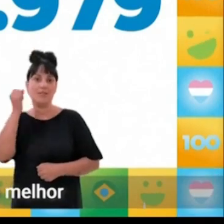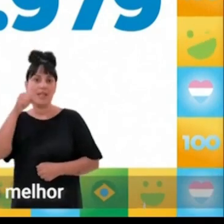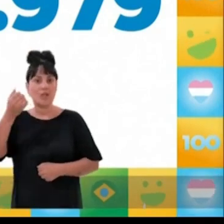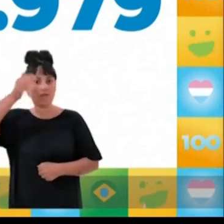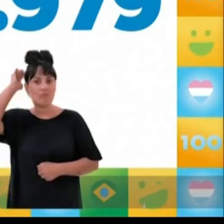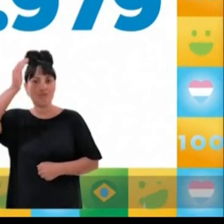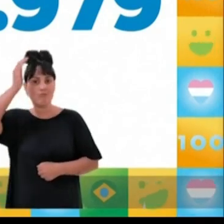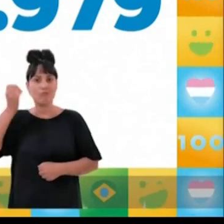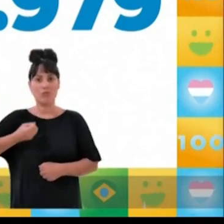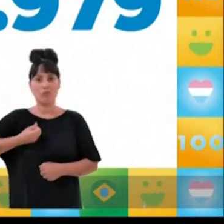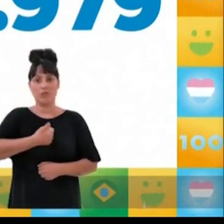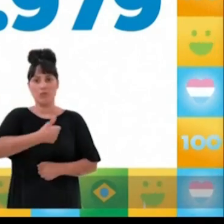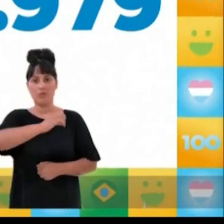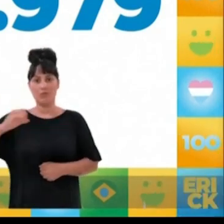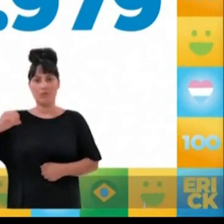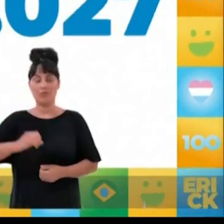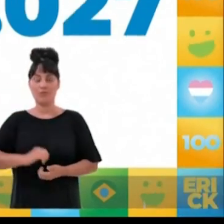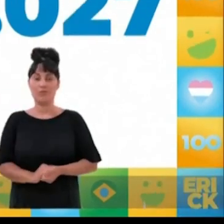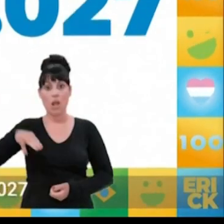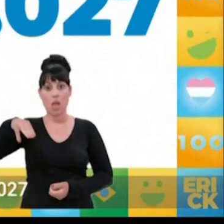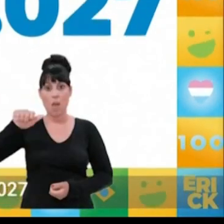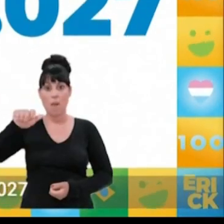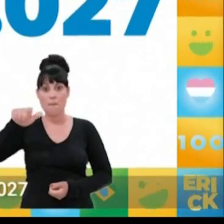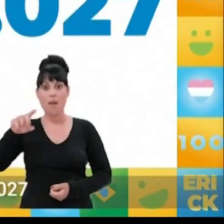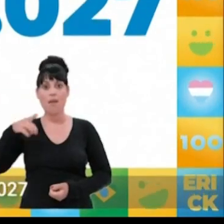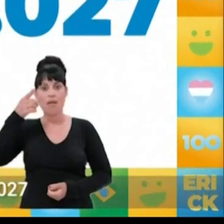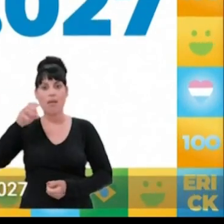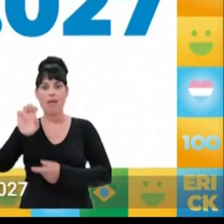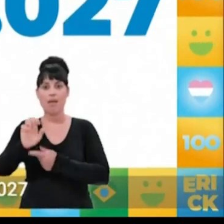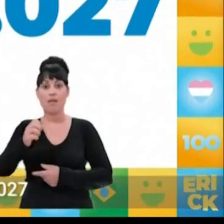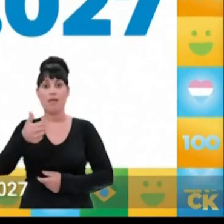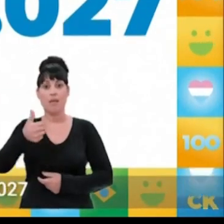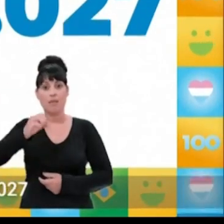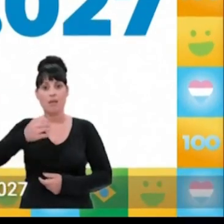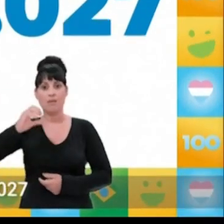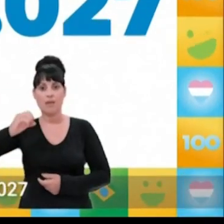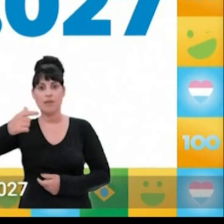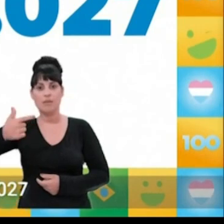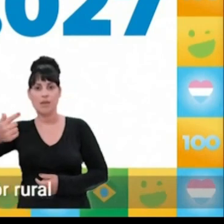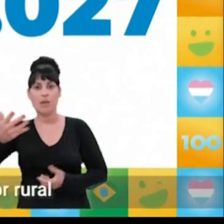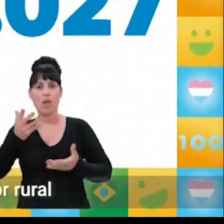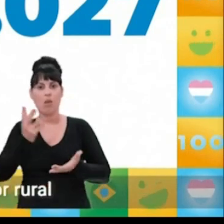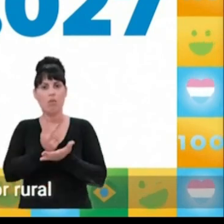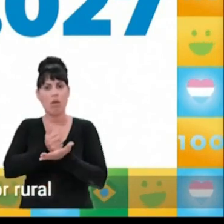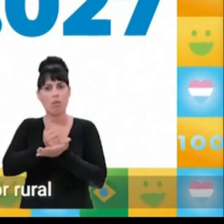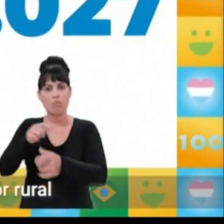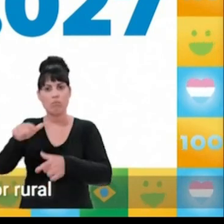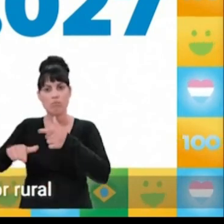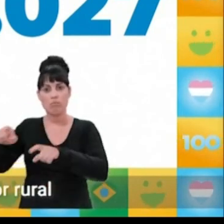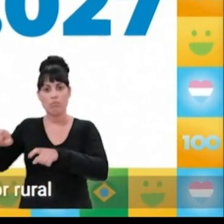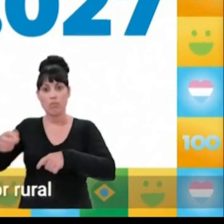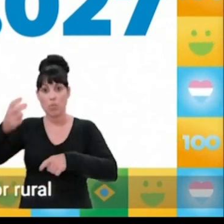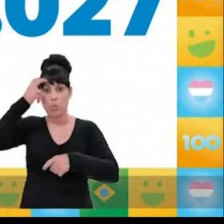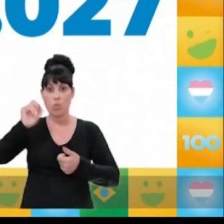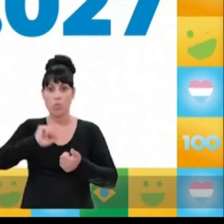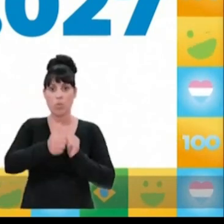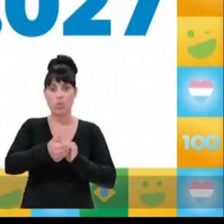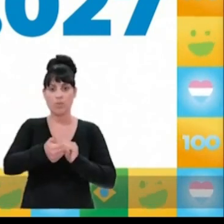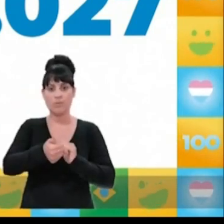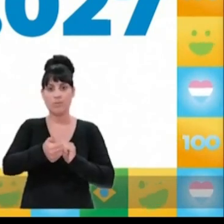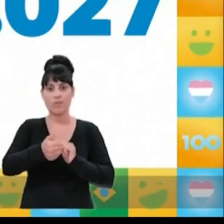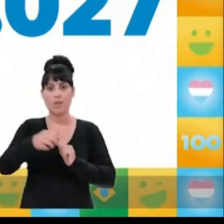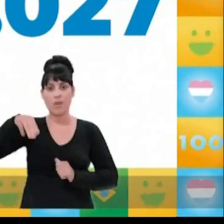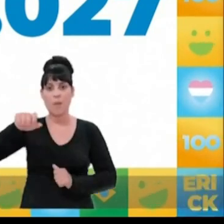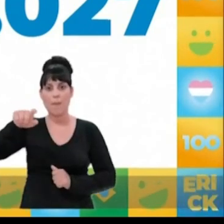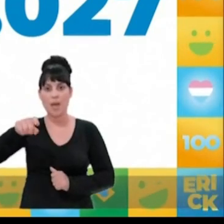viverem melhor. Senador Erick Musso, 100. Sou o Max Vargas, deputado estadual, 10-027. Quero continuar trabalhando pelo produtor rural, pela